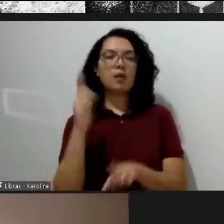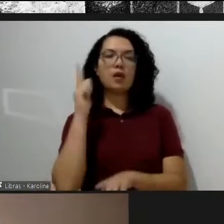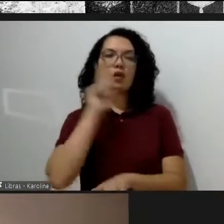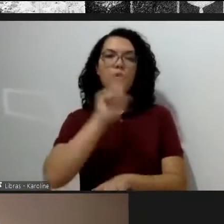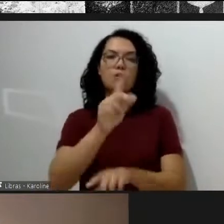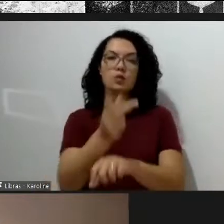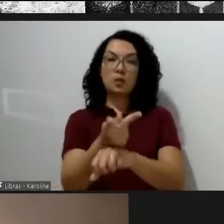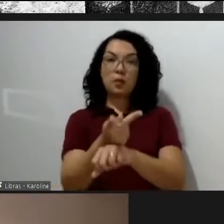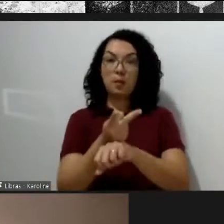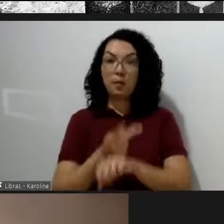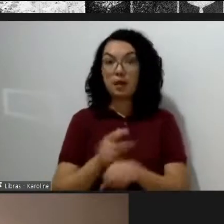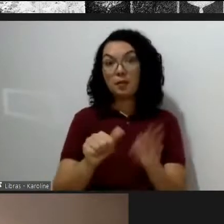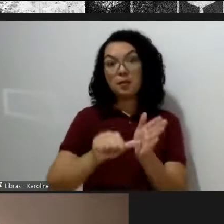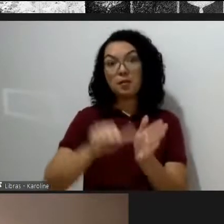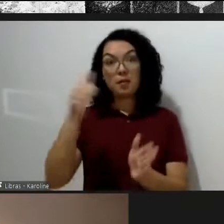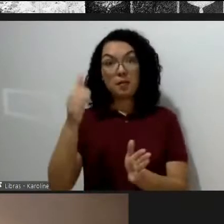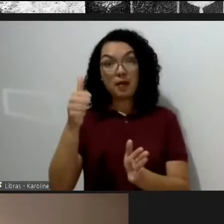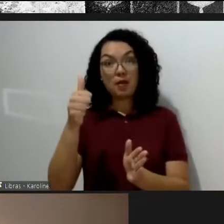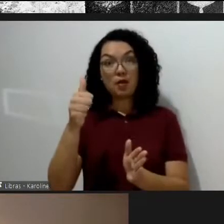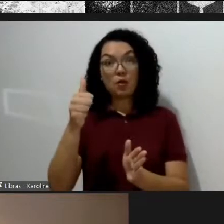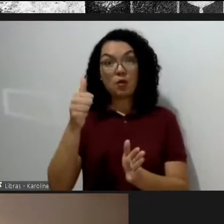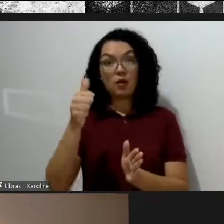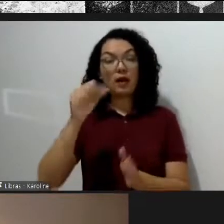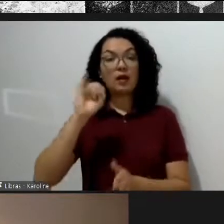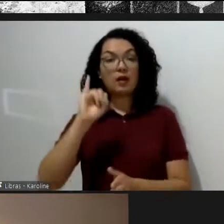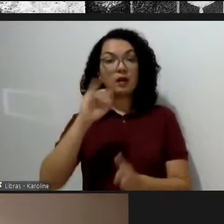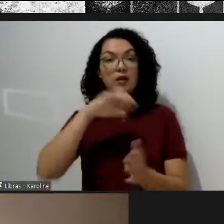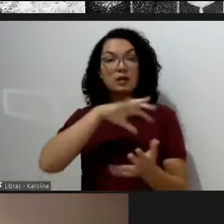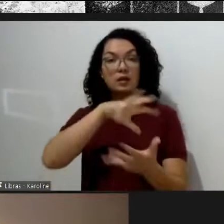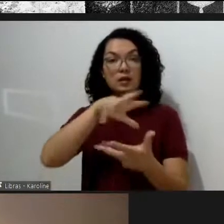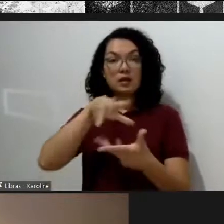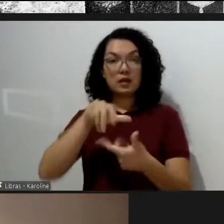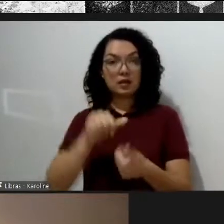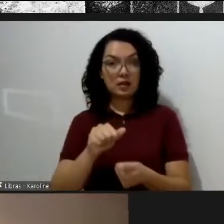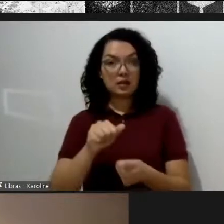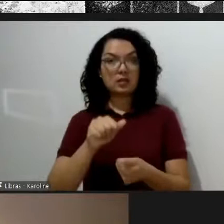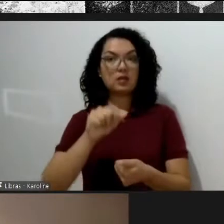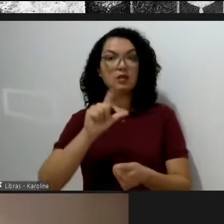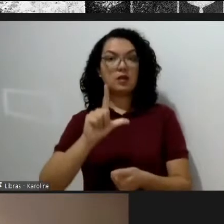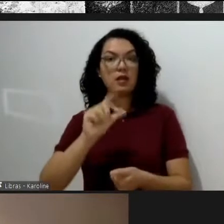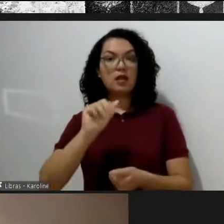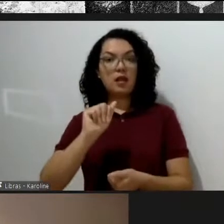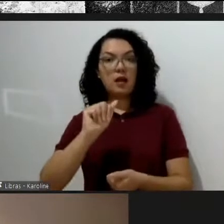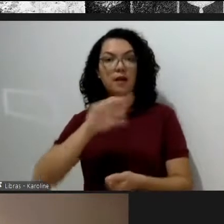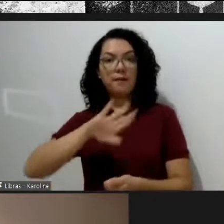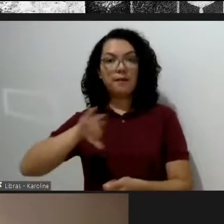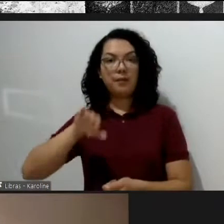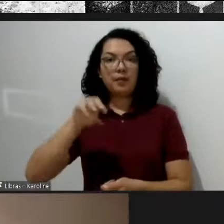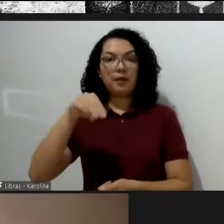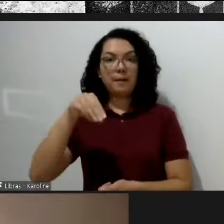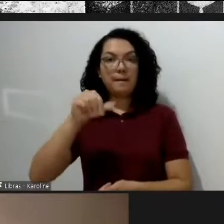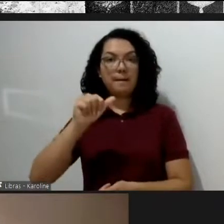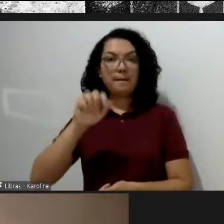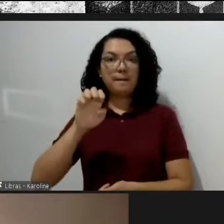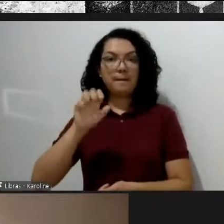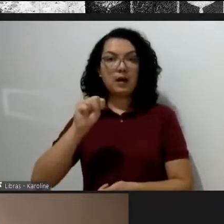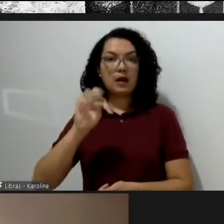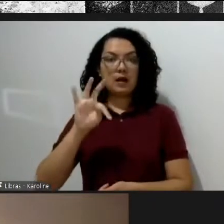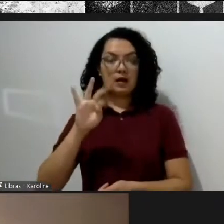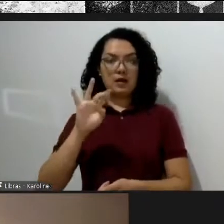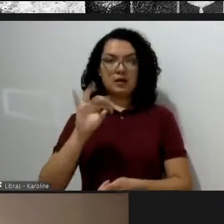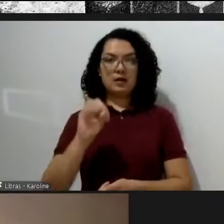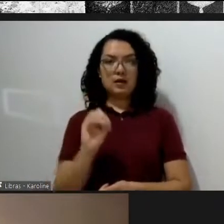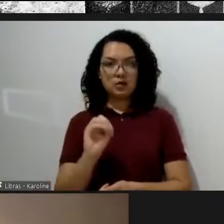concurso internacional Plan Maestro e Anteprojeto Terminal Internacional de Passajeros.